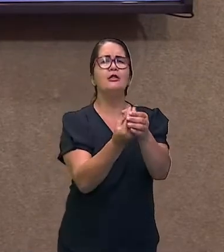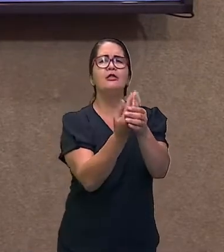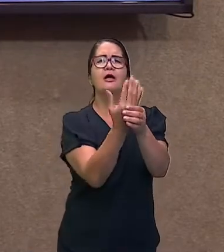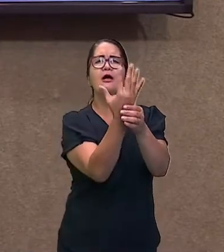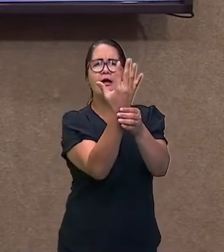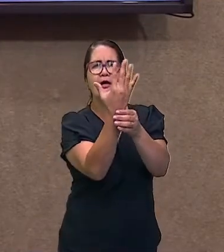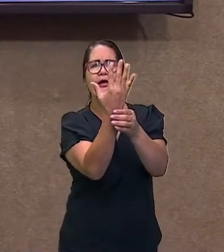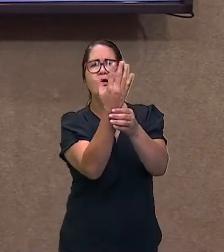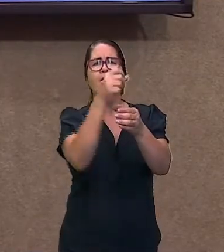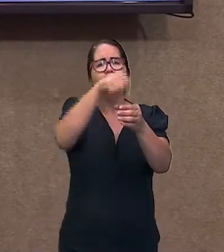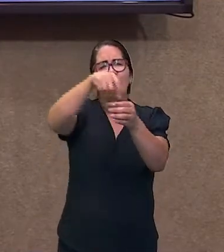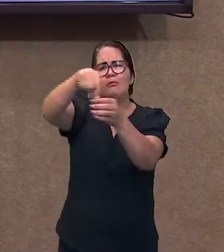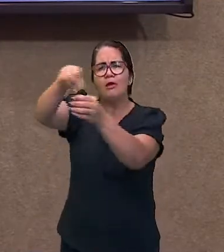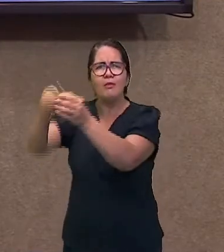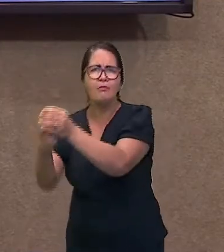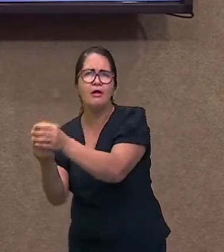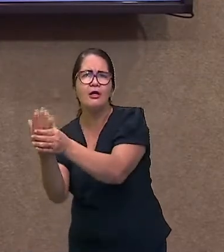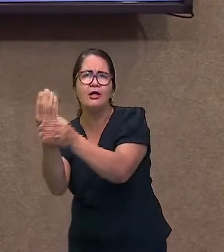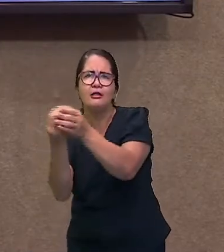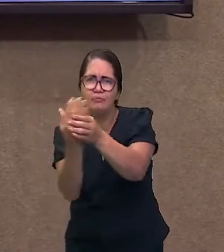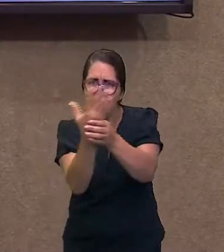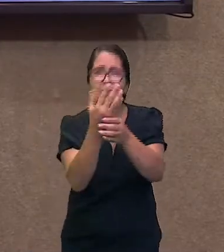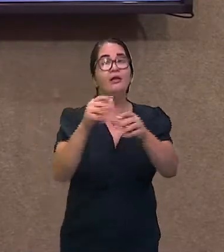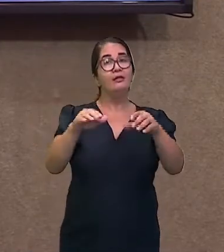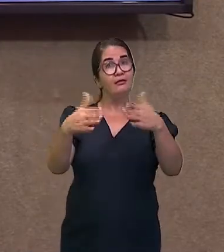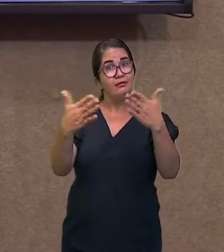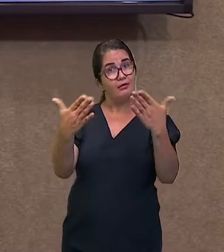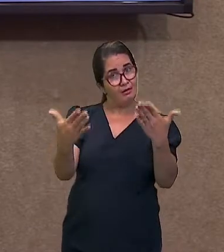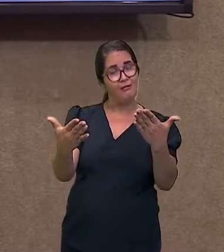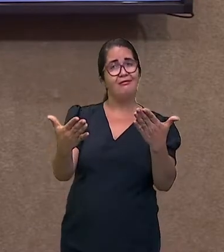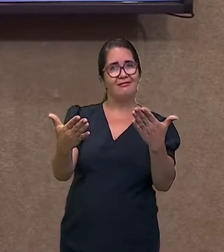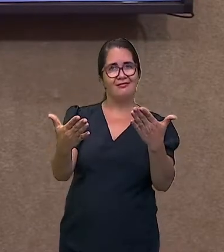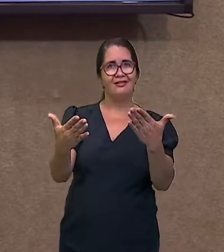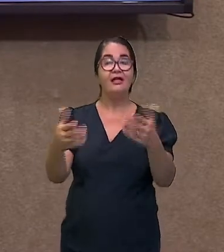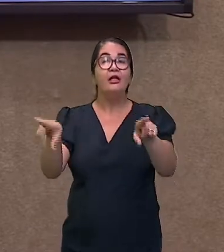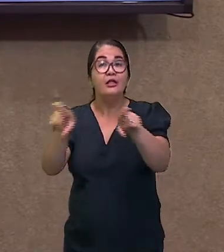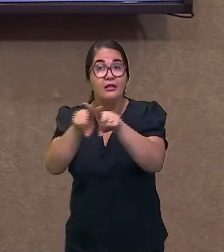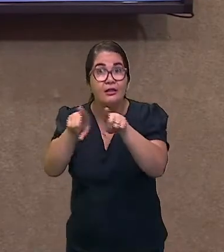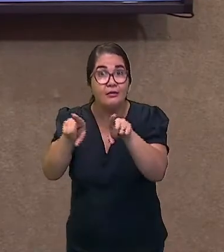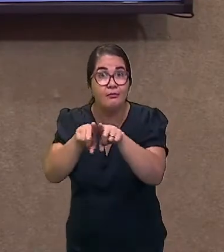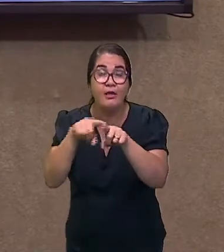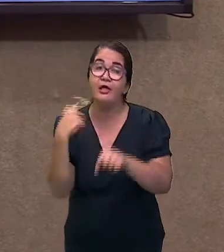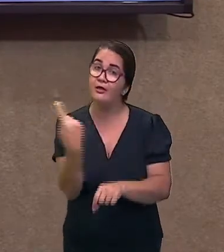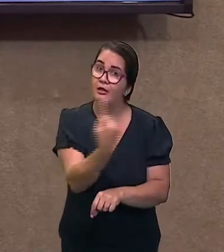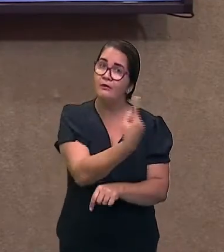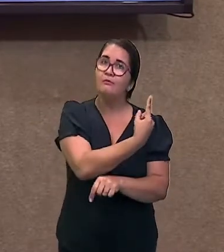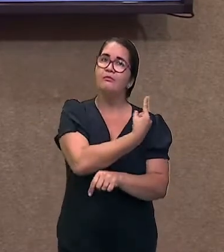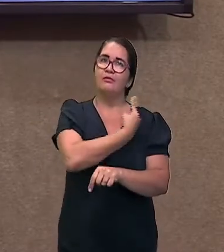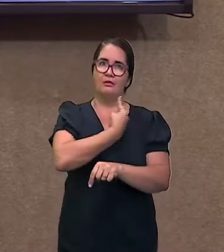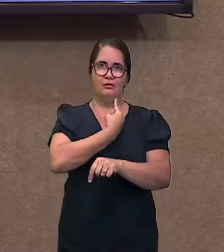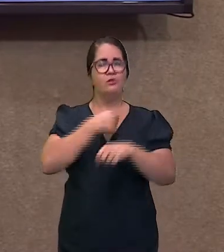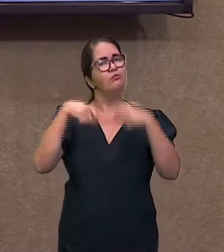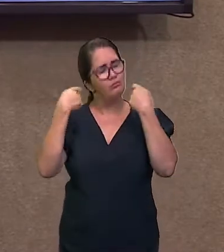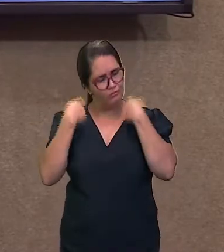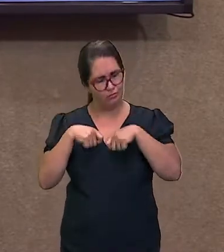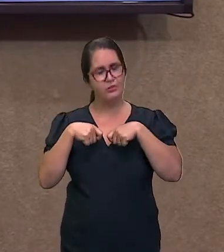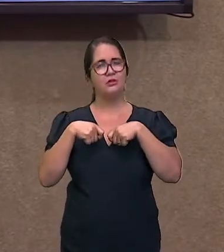temos que preservar as nossas plantas, as árvores do entorno.